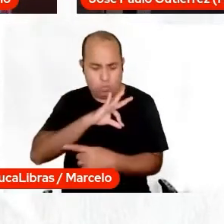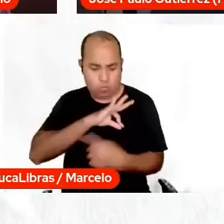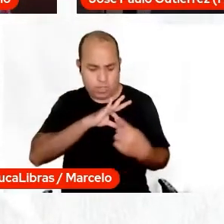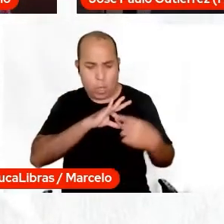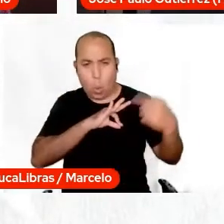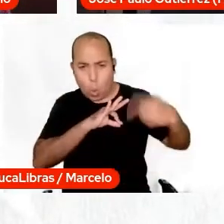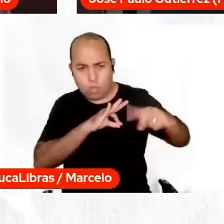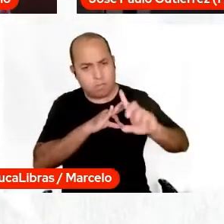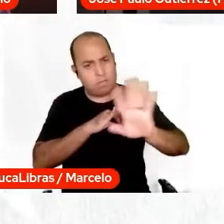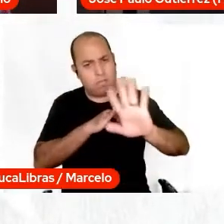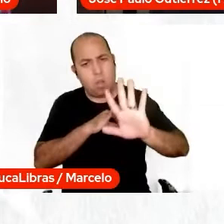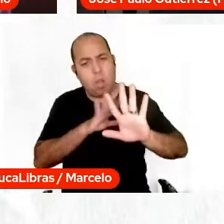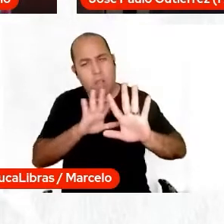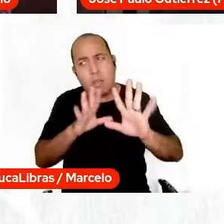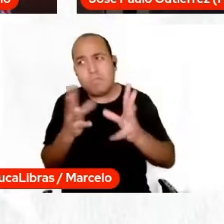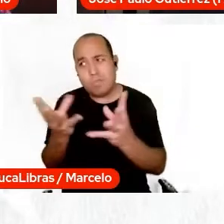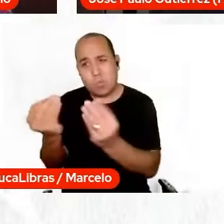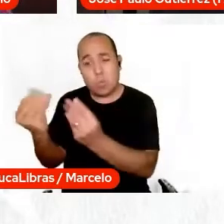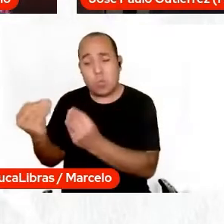muitas têm matado,